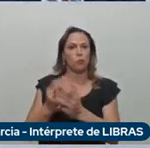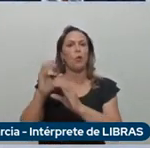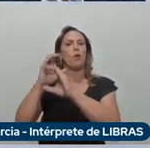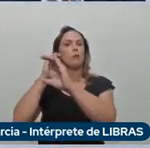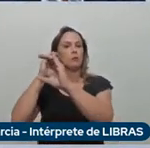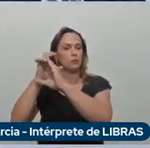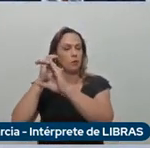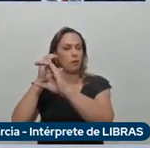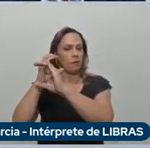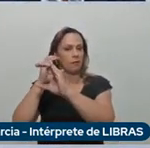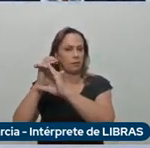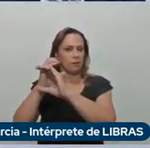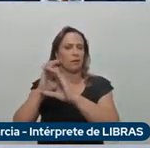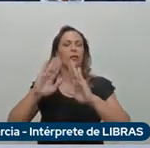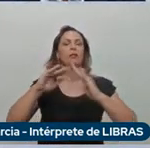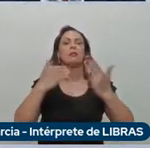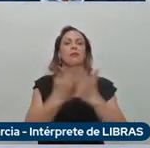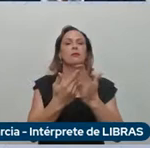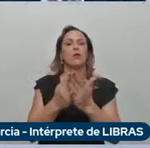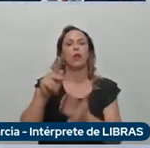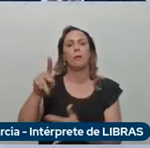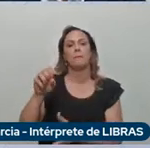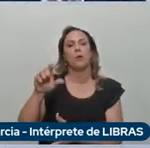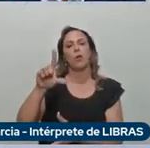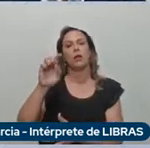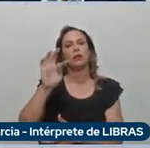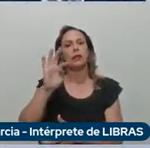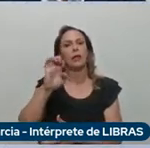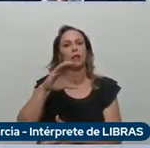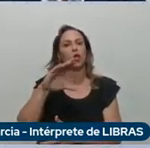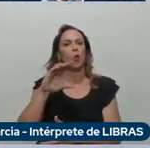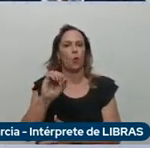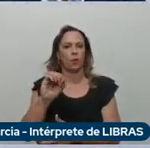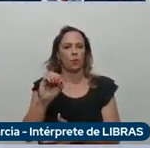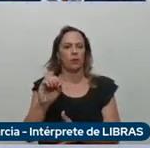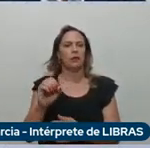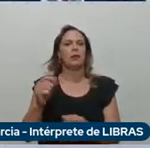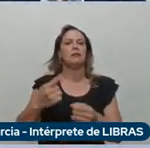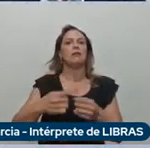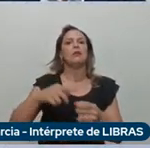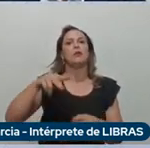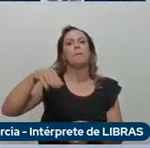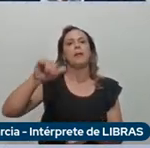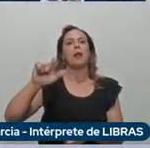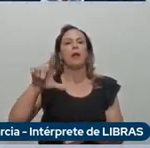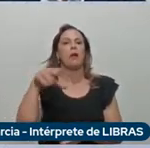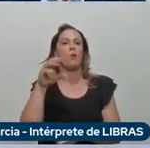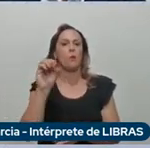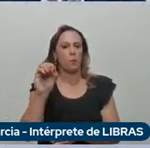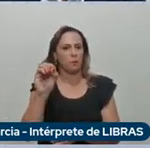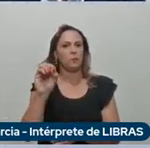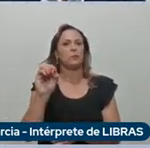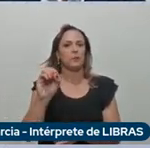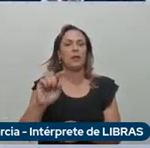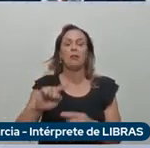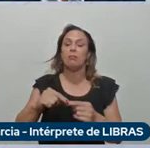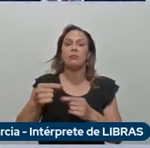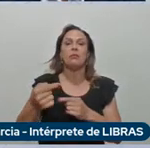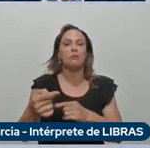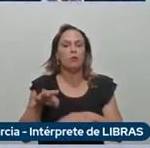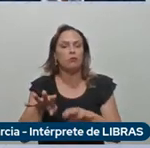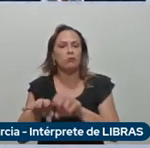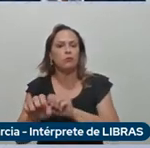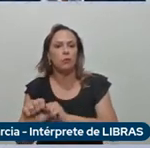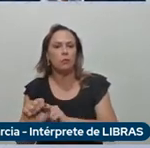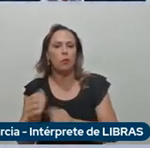de Milão, que o professor Sérgio estava lembrando muito bem numa palestra que ele teve, e logo depois comecei a trabalhar no